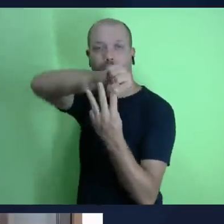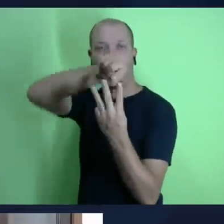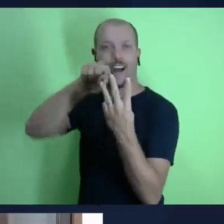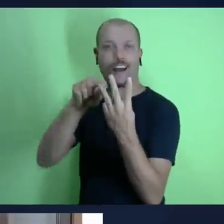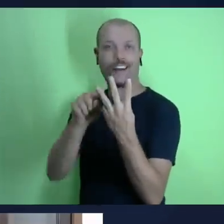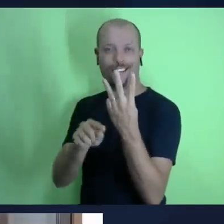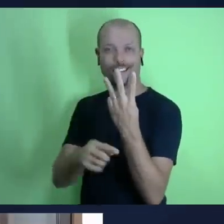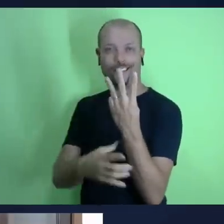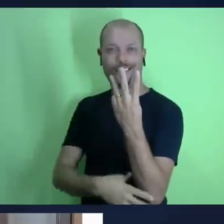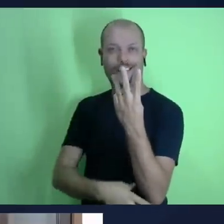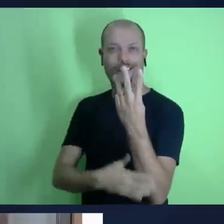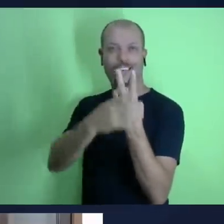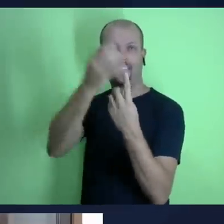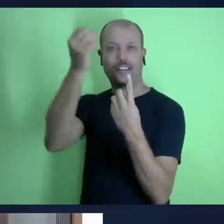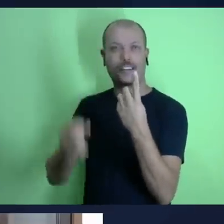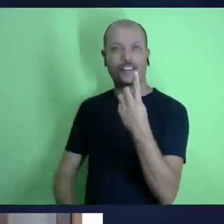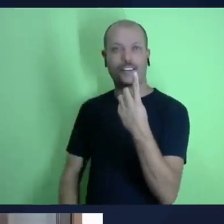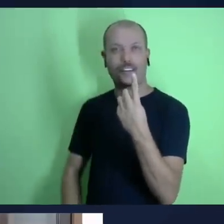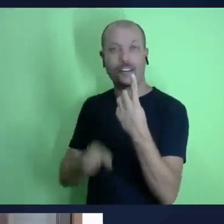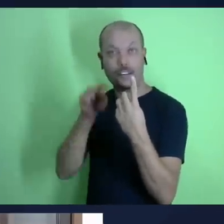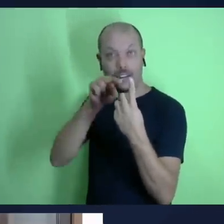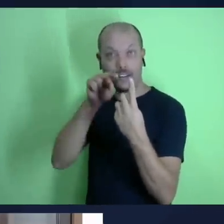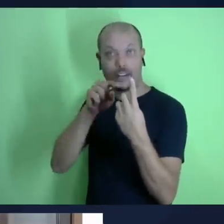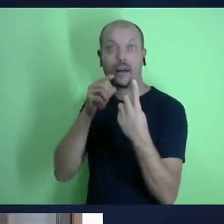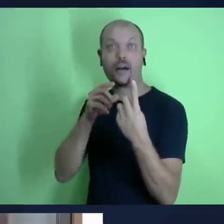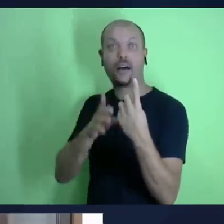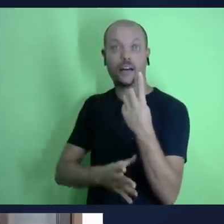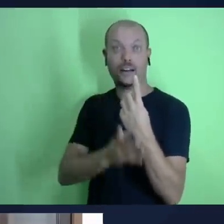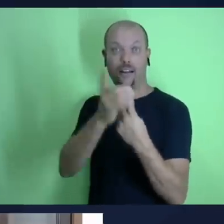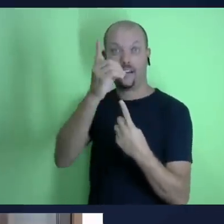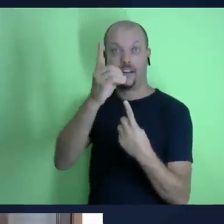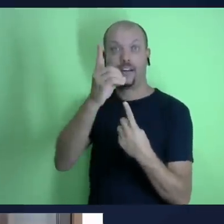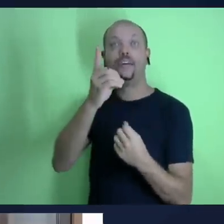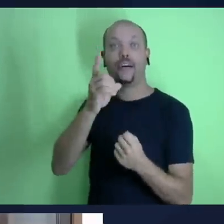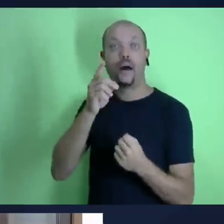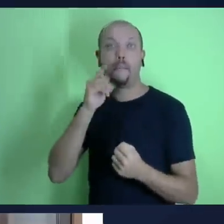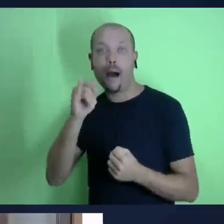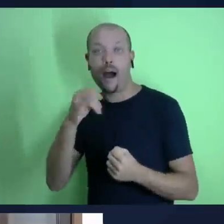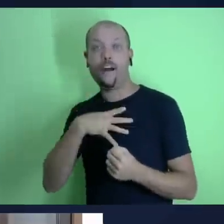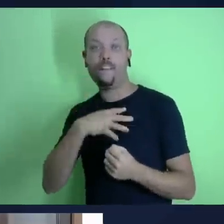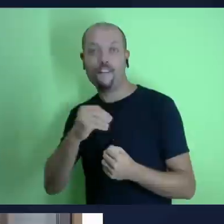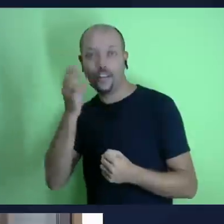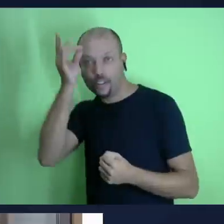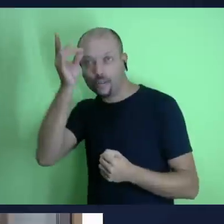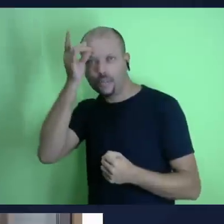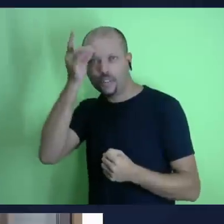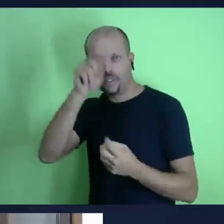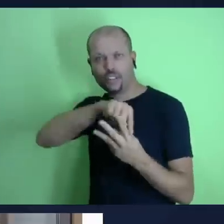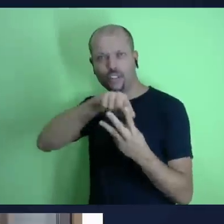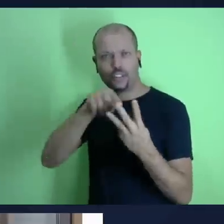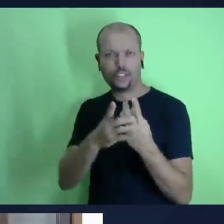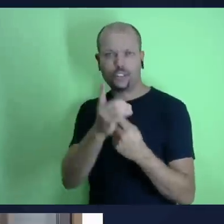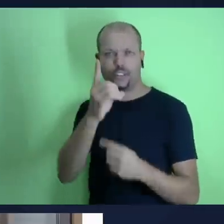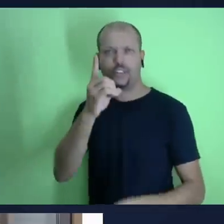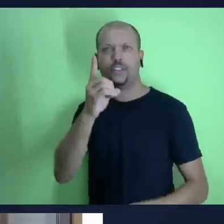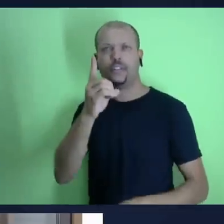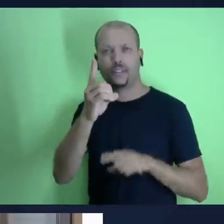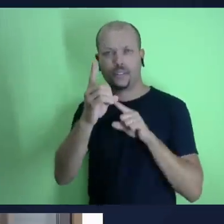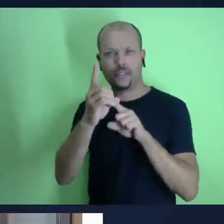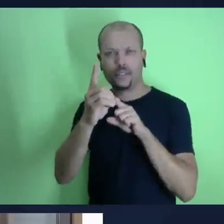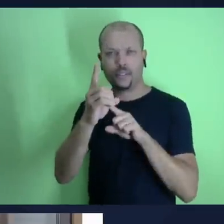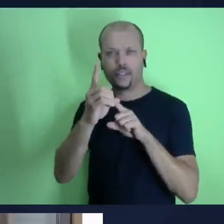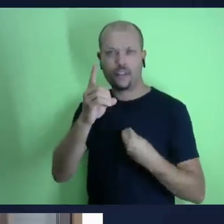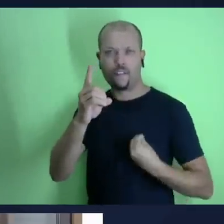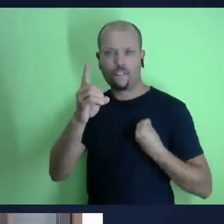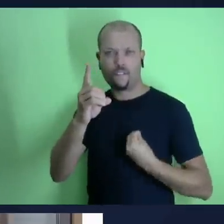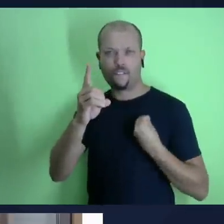existiram se juntando para dar a humanidade tudo aquilo que o céu pode oferecer pastor josé